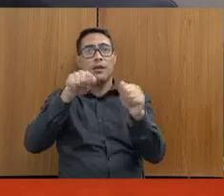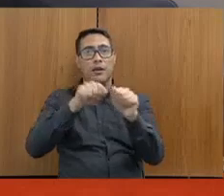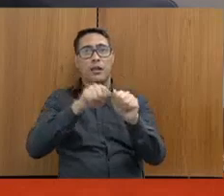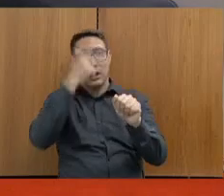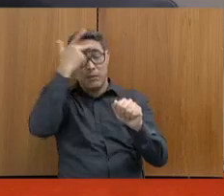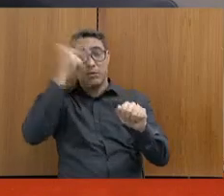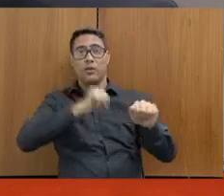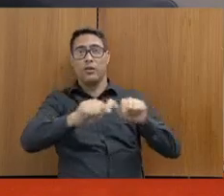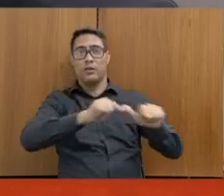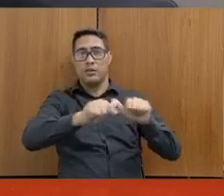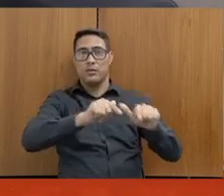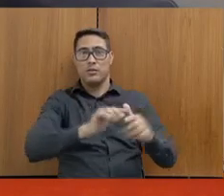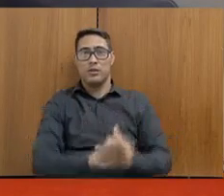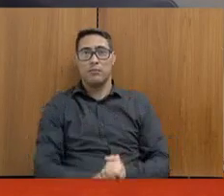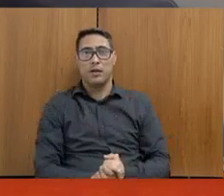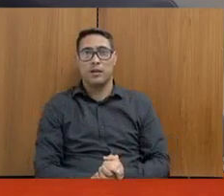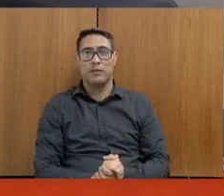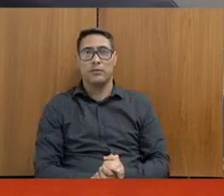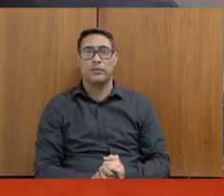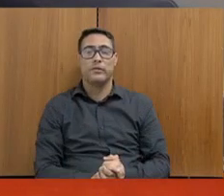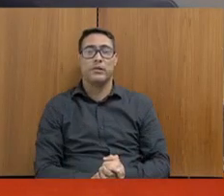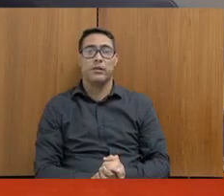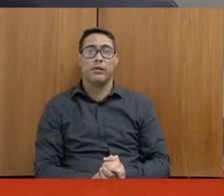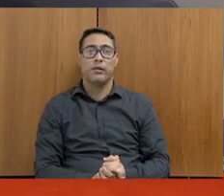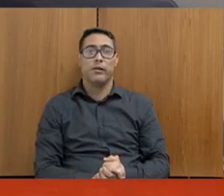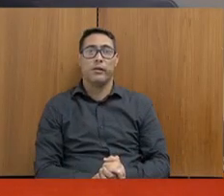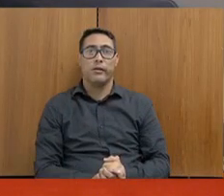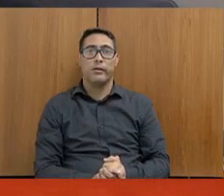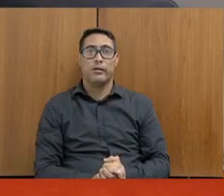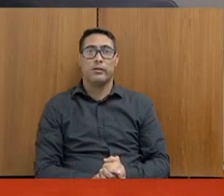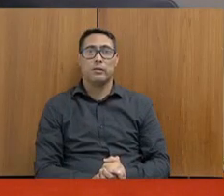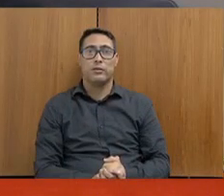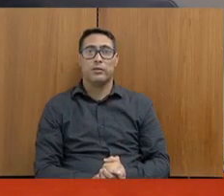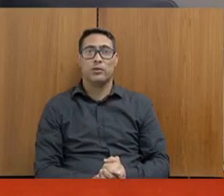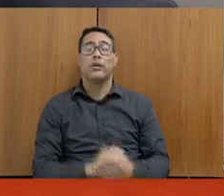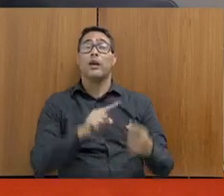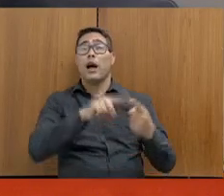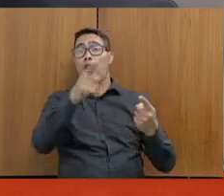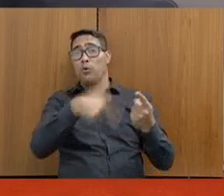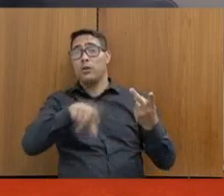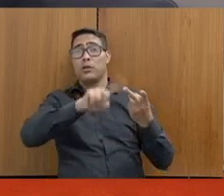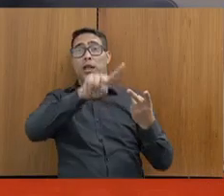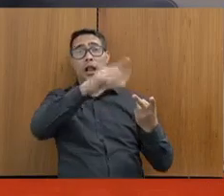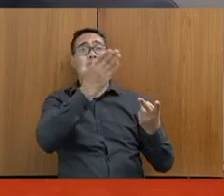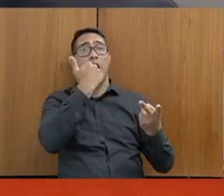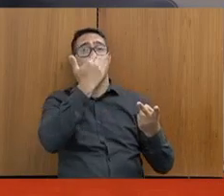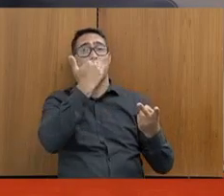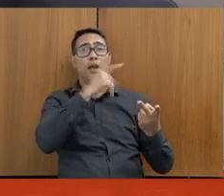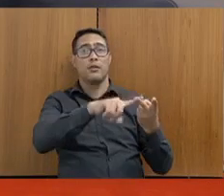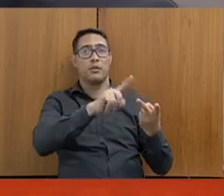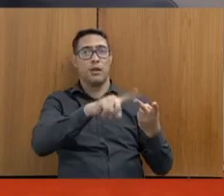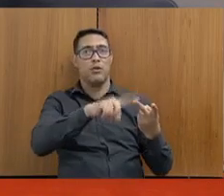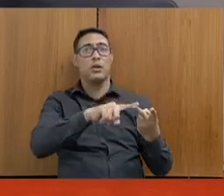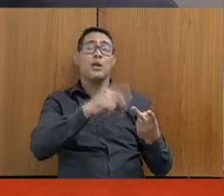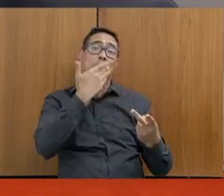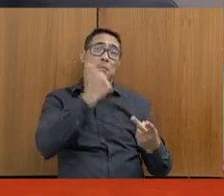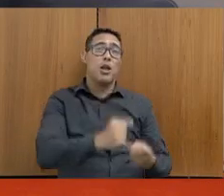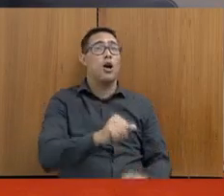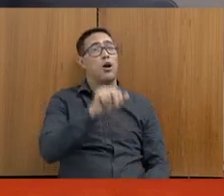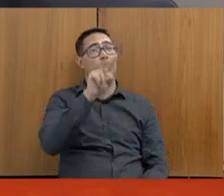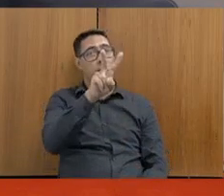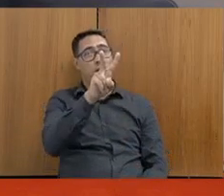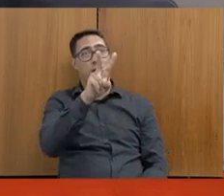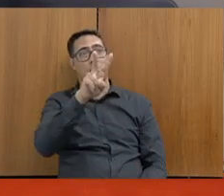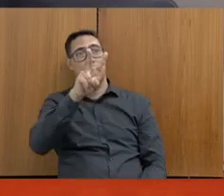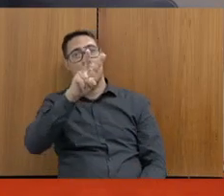São essas duas, não Não, e a outra que eu fiz para o senhor é a respeito da questão da alimentação. alimentação, sim. É a respeito do vaga alimentação. Se seria melhor ao